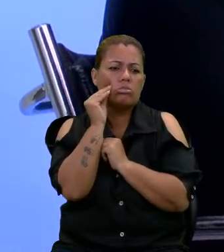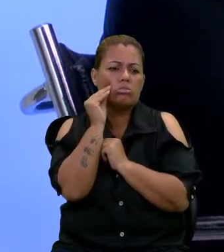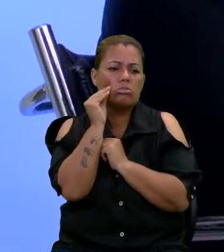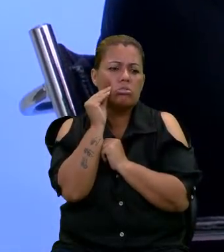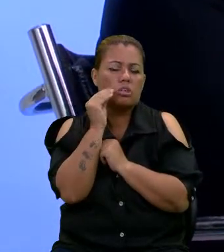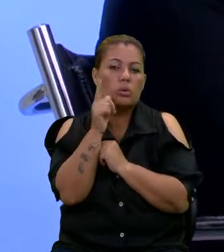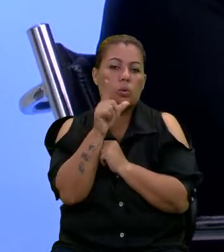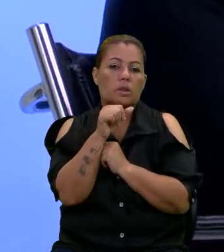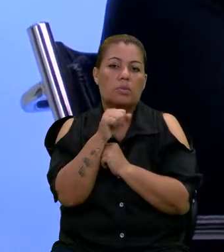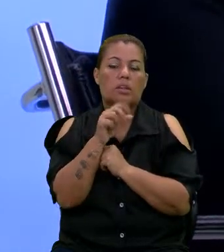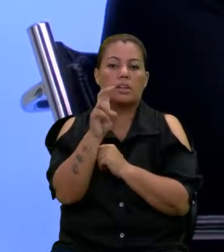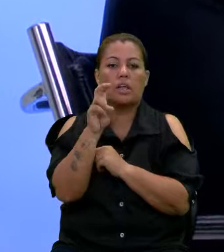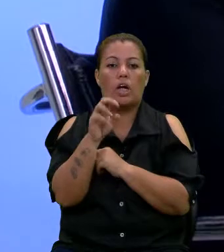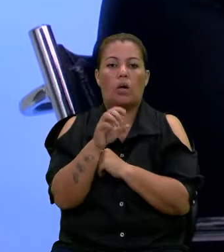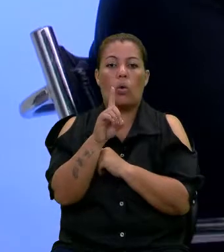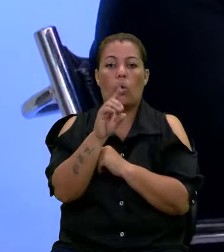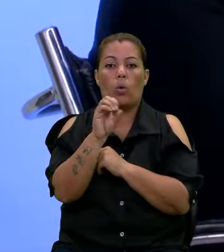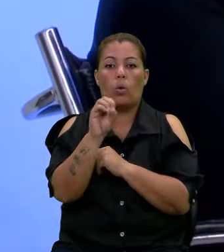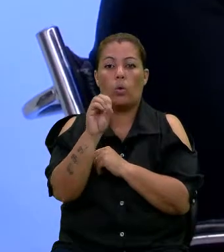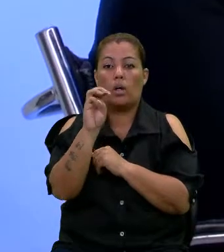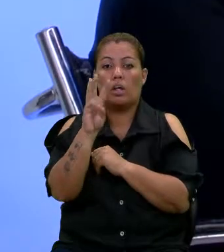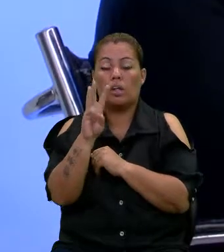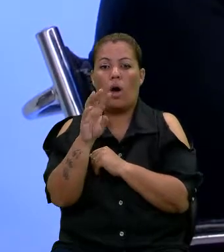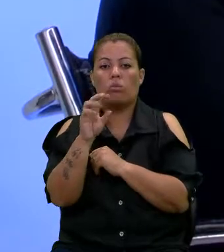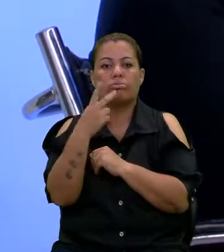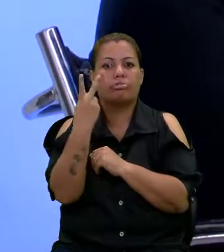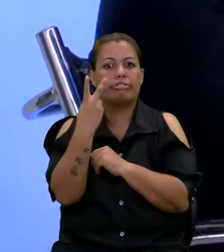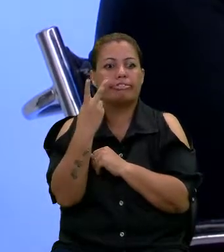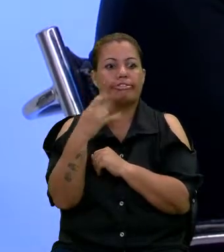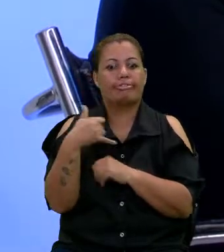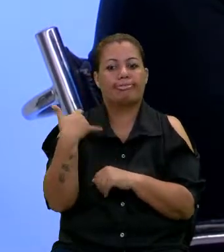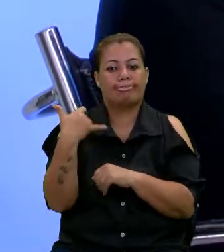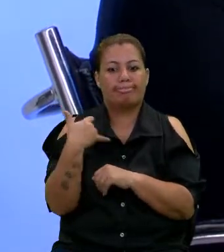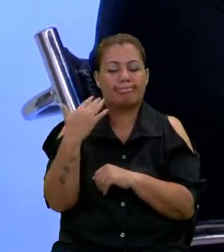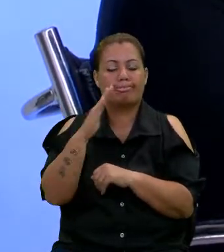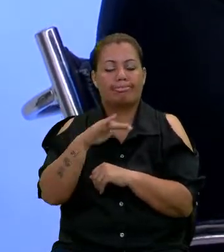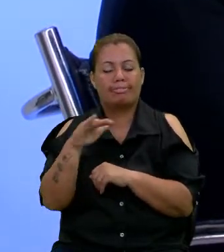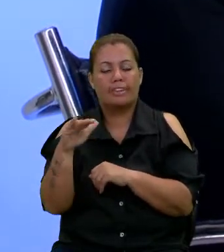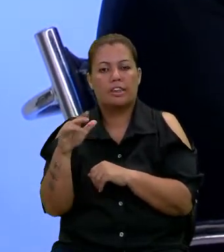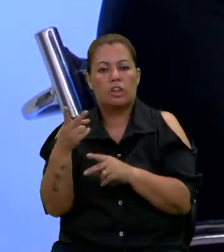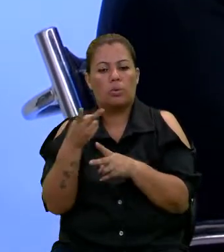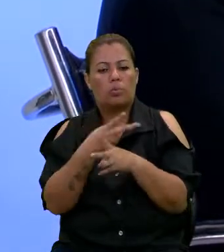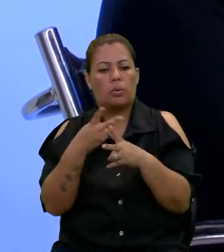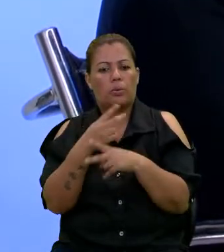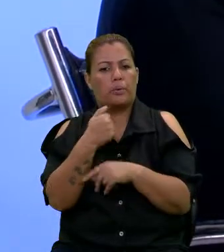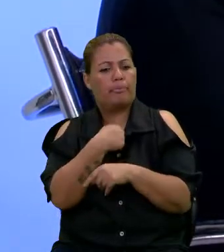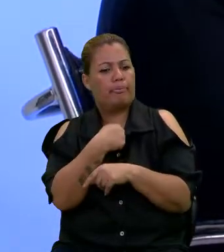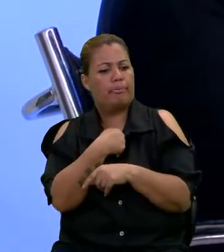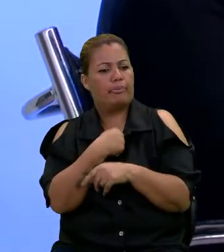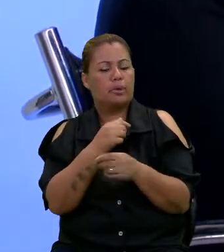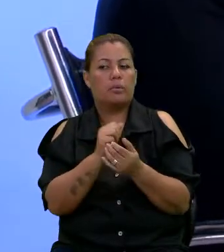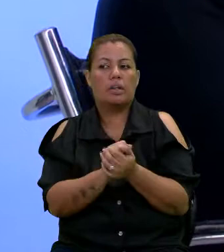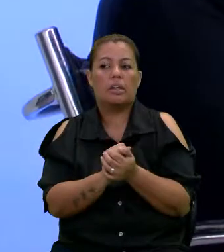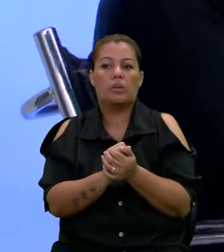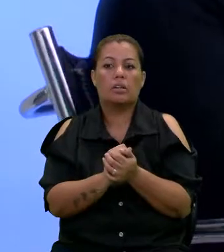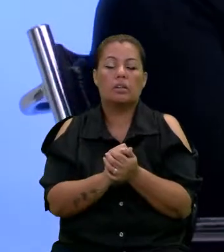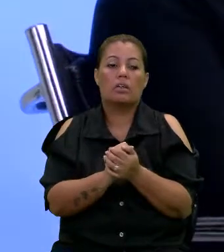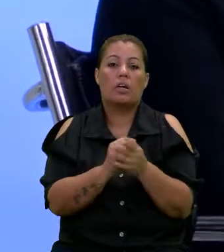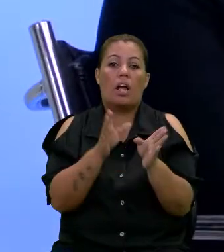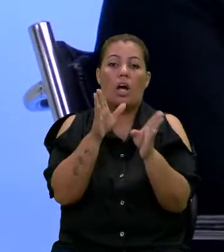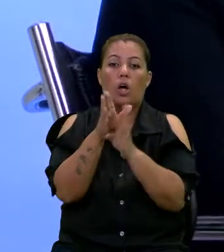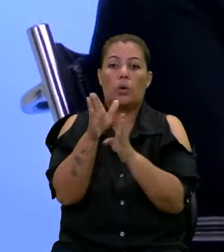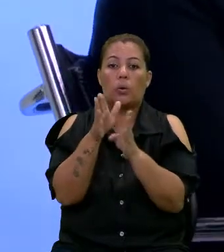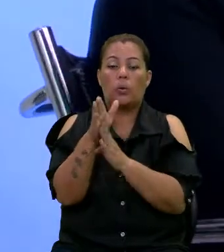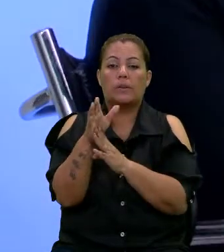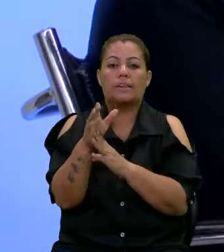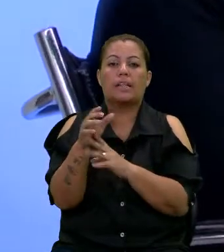para uma criança com síndrome de Down de dois anos de idade, procurou por mim na Pestalose, quando eu estava lá no Conselho